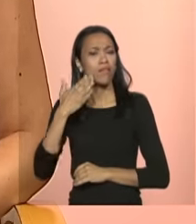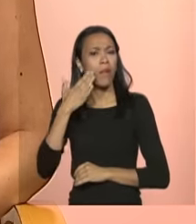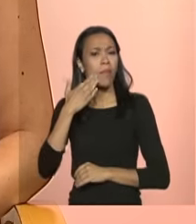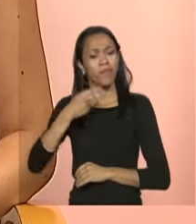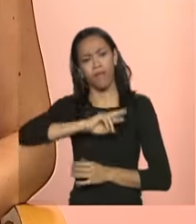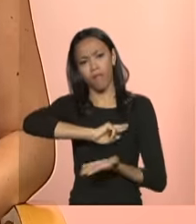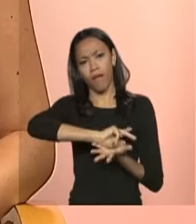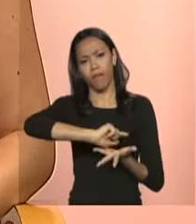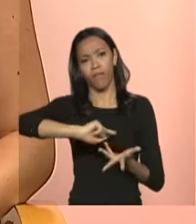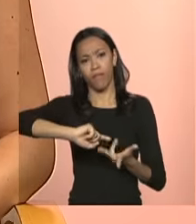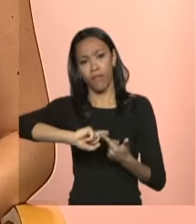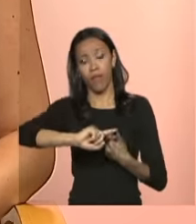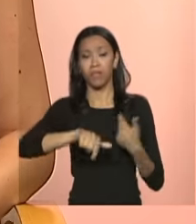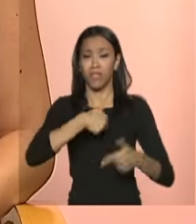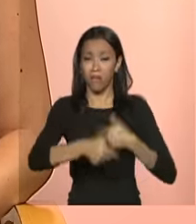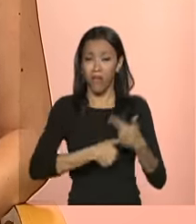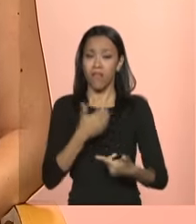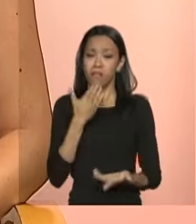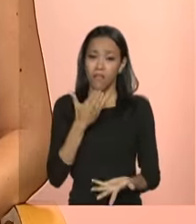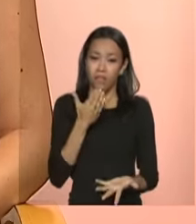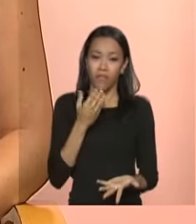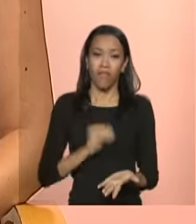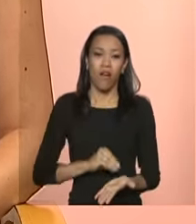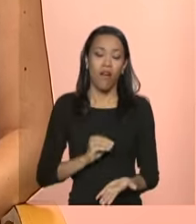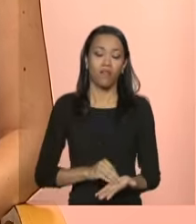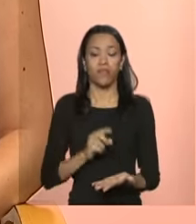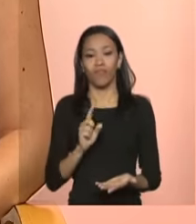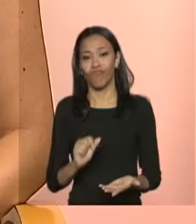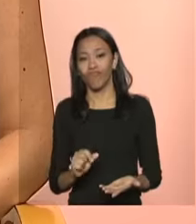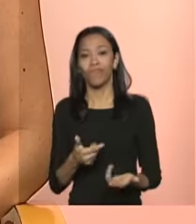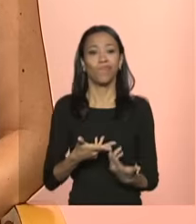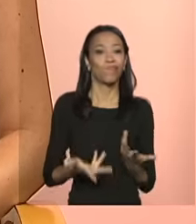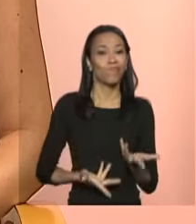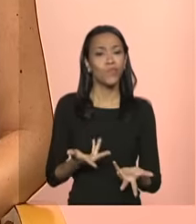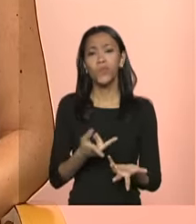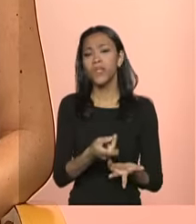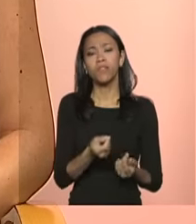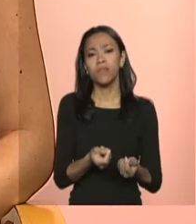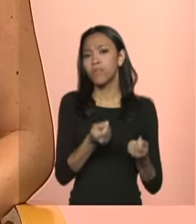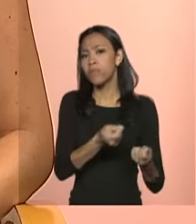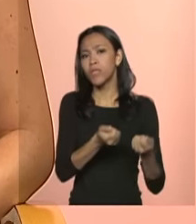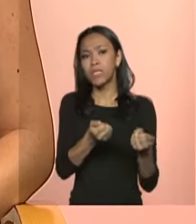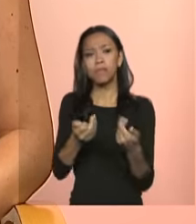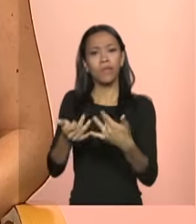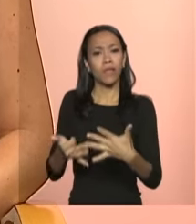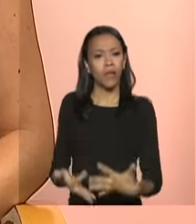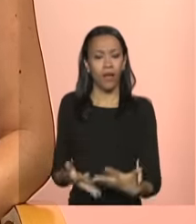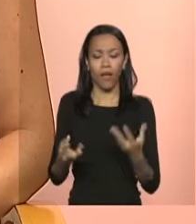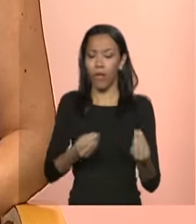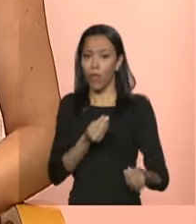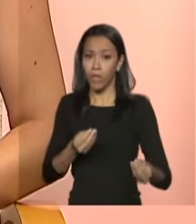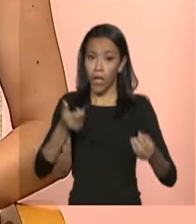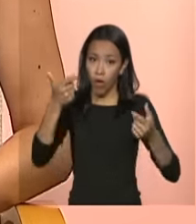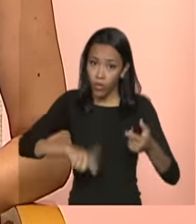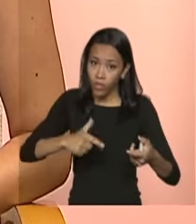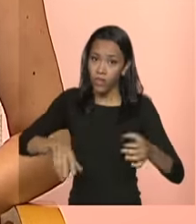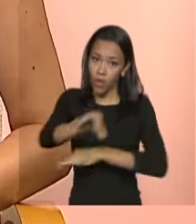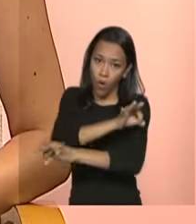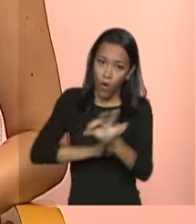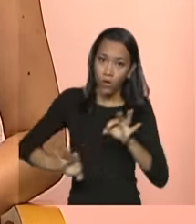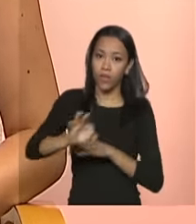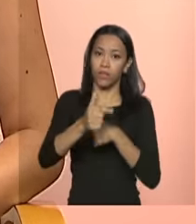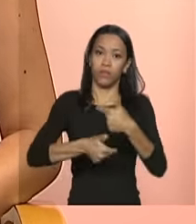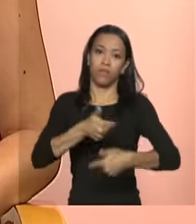são desenvolvidos de forma precária ainda sem recursos o que você poderia nos explicar sobre o reordenamento desses serviços